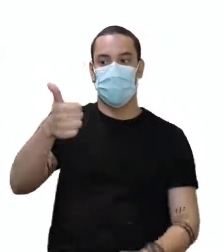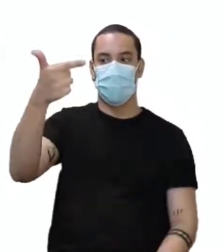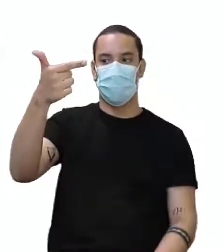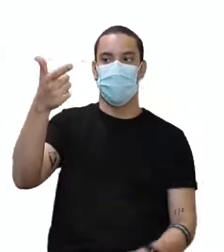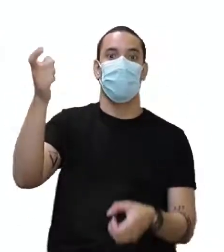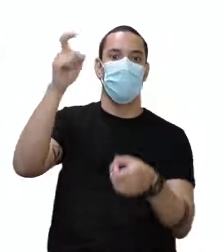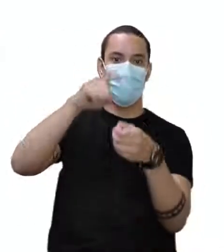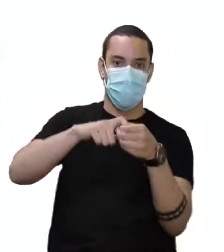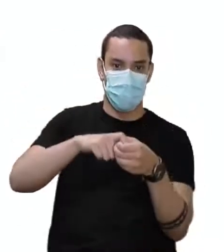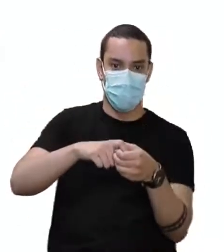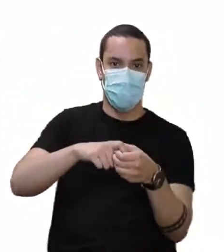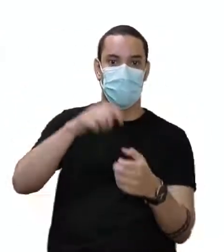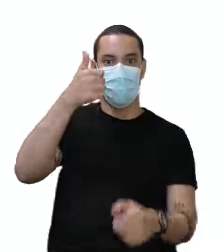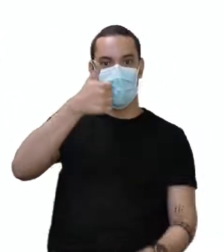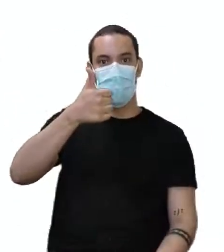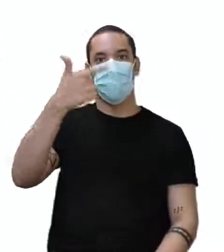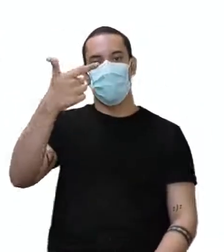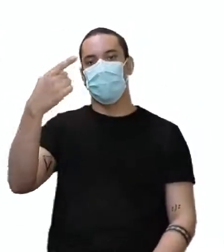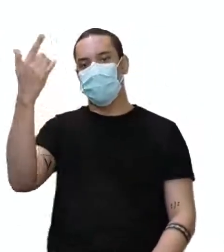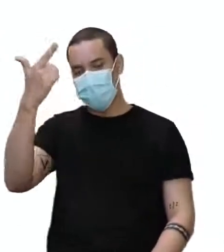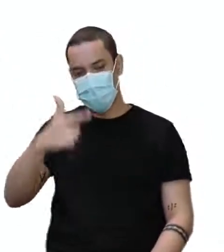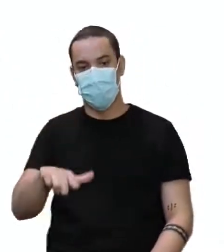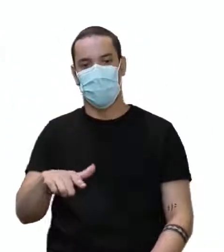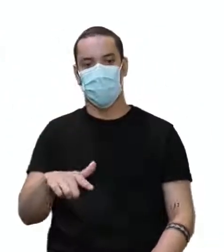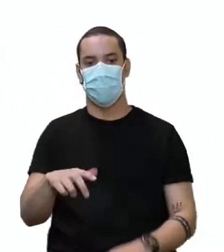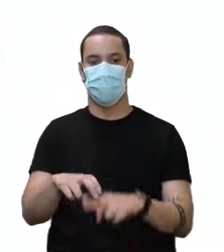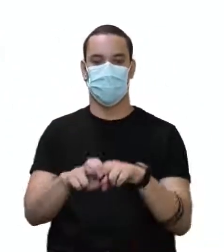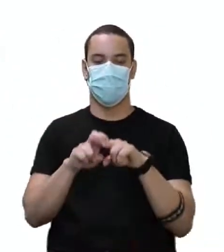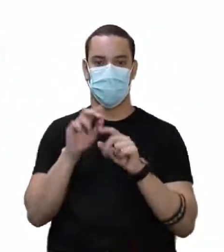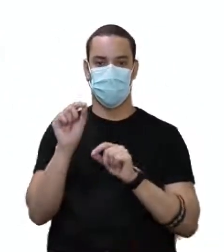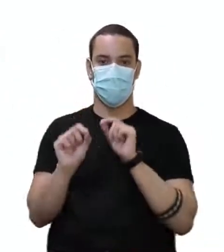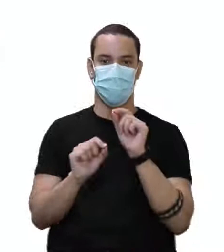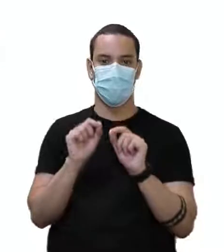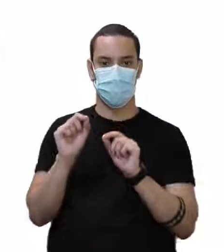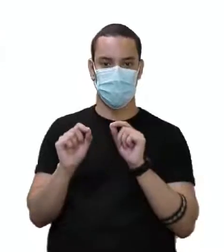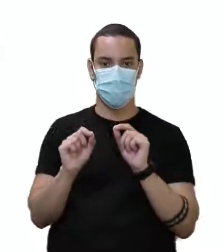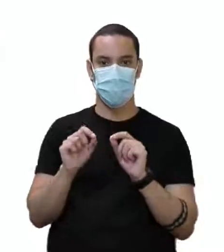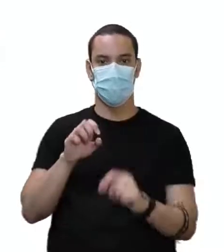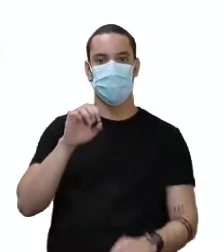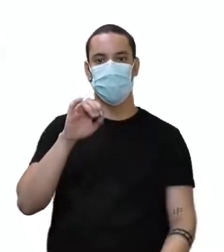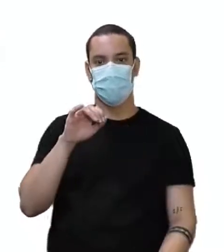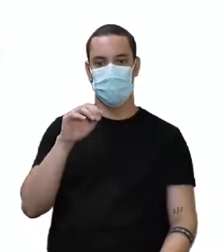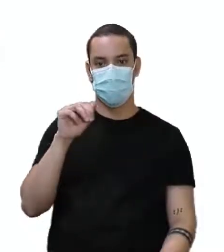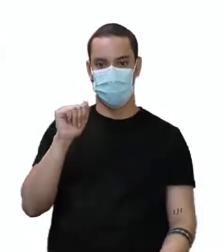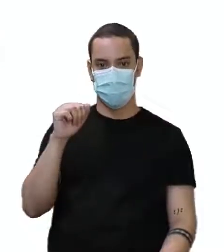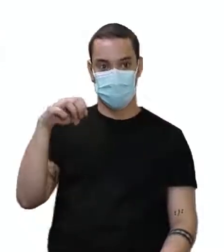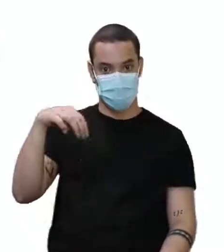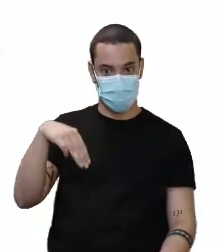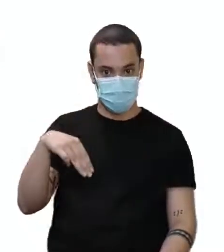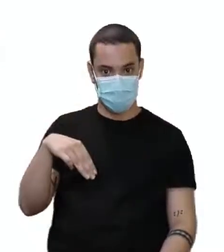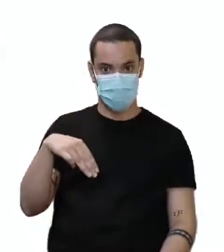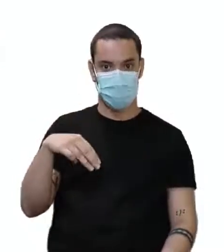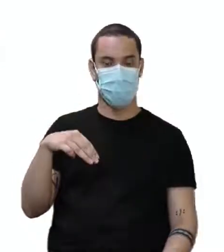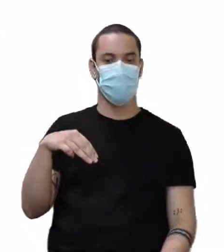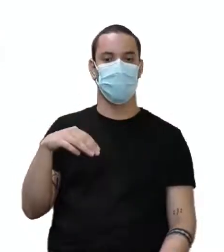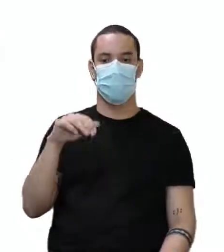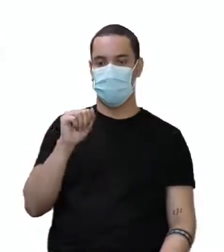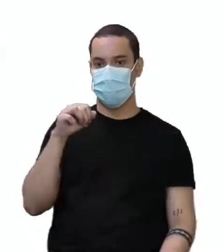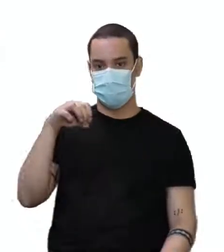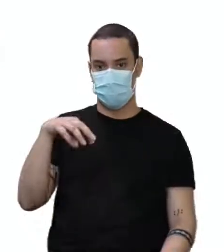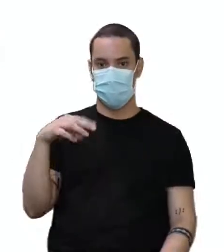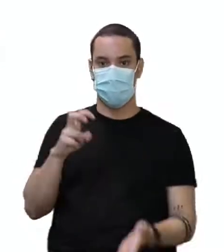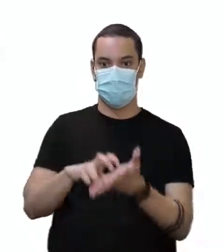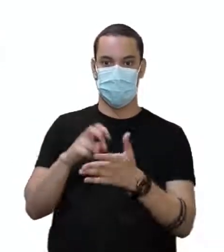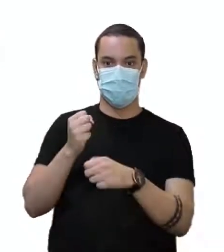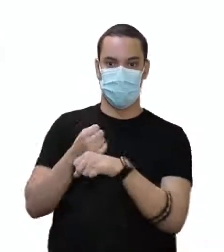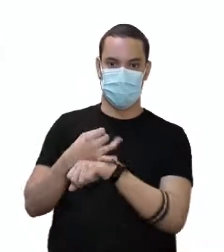Volta de novo, tá certo, leonasmo. Mas aí o que vai acontecer? AM é para amanhã e noite. Desculpa, amanhã e